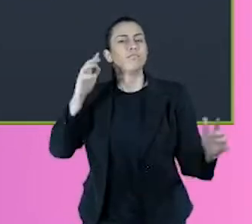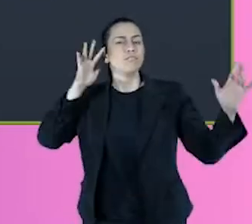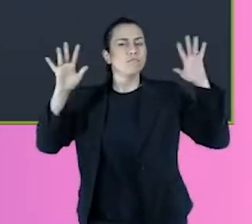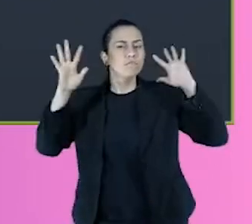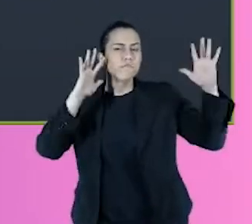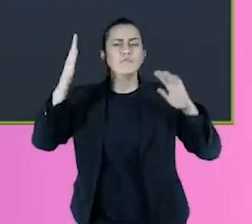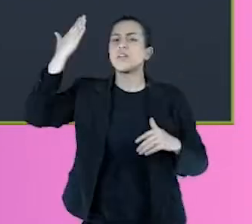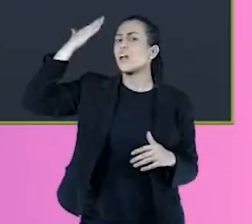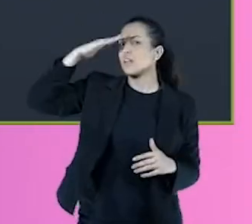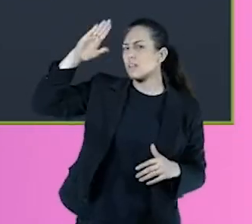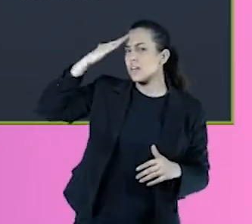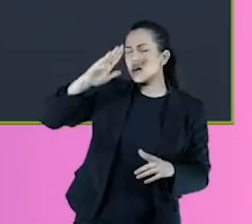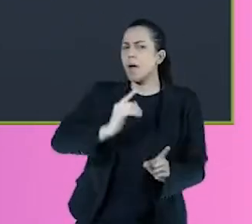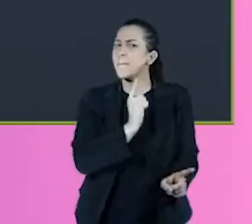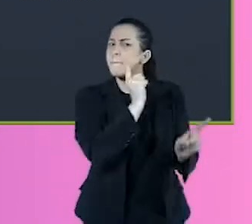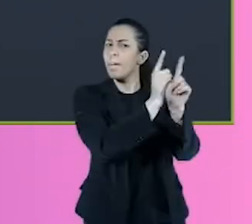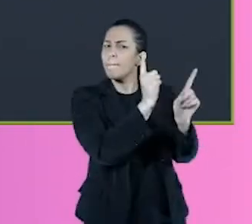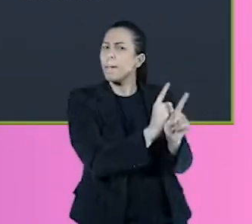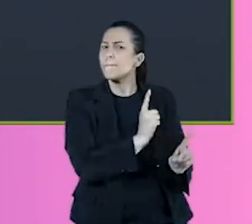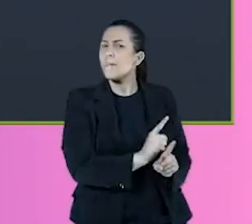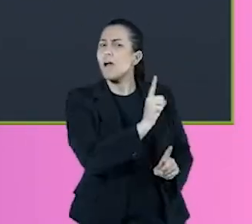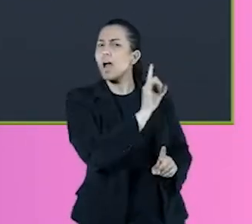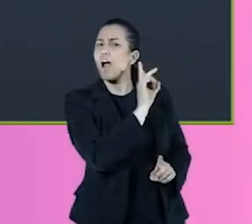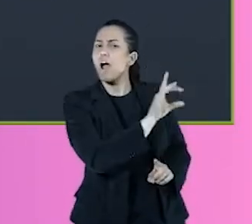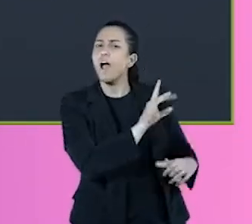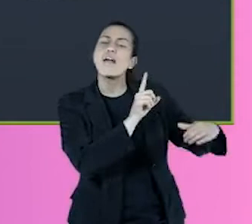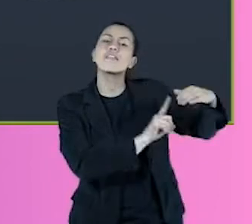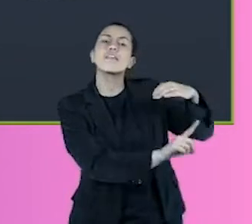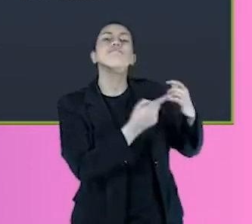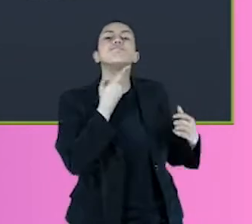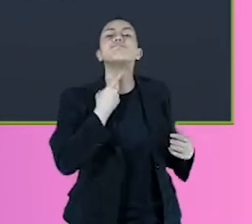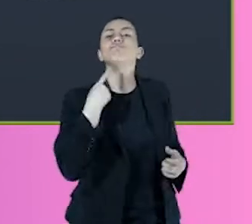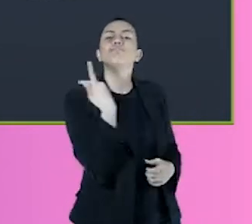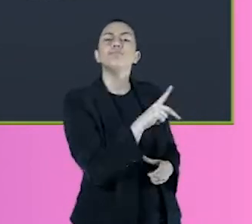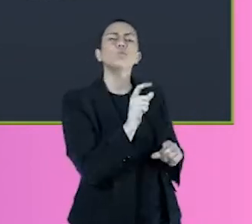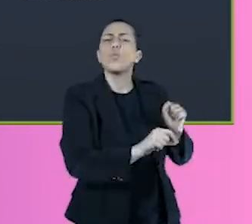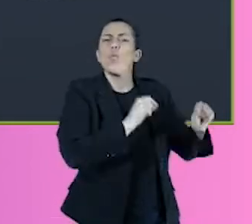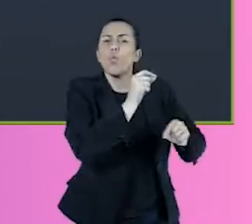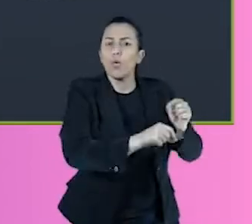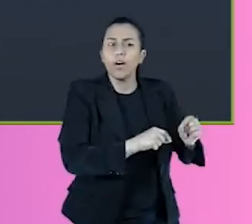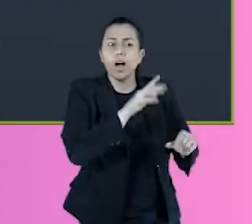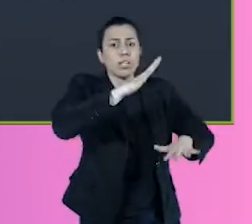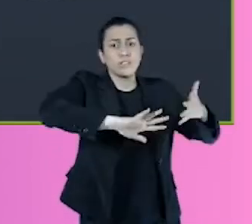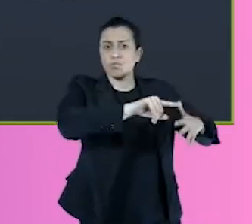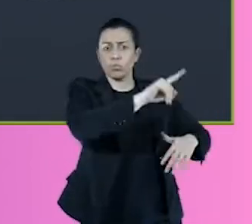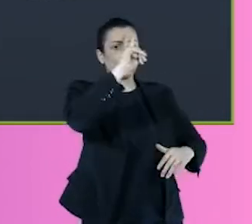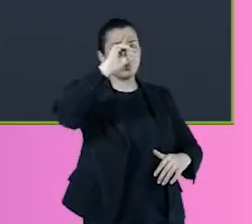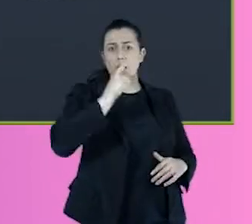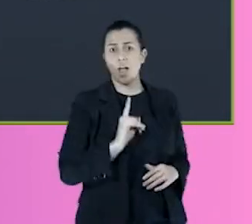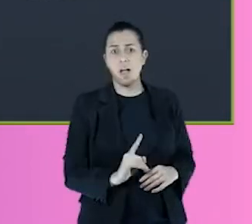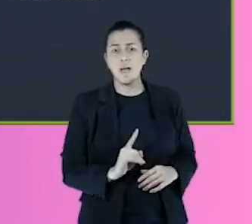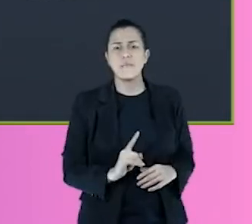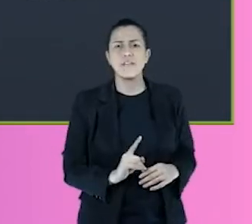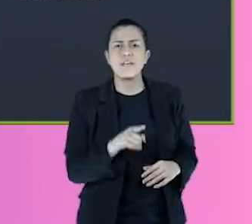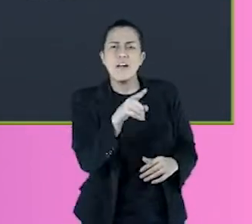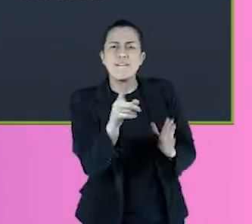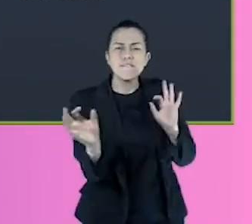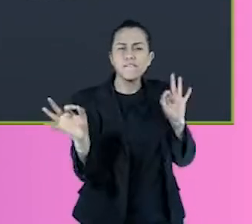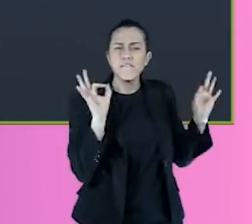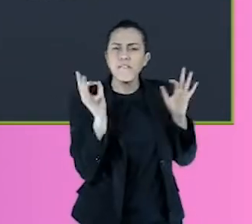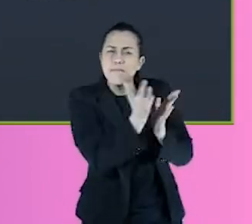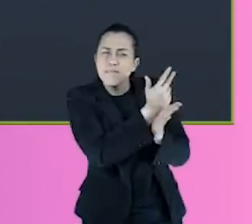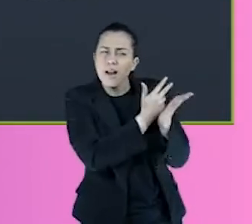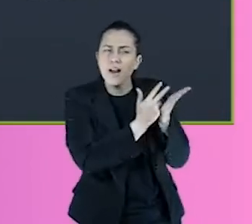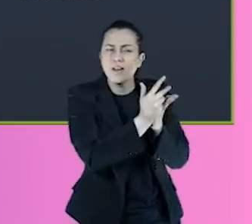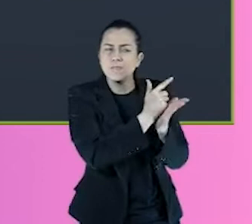entender e identificar o que o seu cliente quer, e até mesmo que ele nem sabe o quer ainda, né, e a partir daí desenhar suas ideias e estratégias.